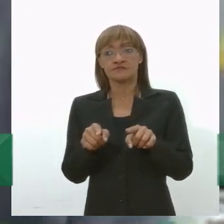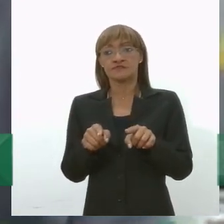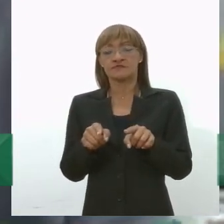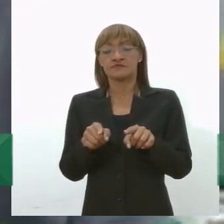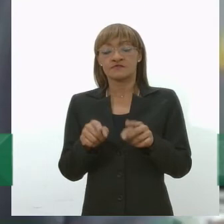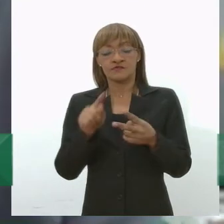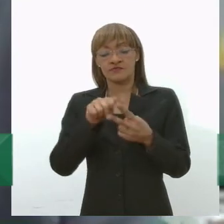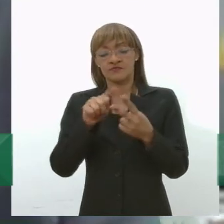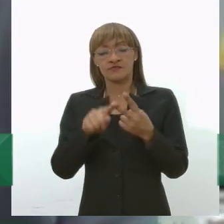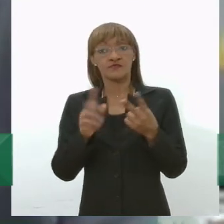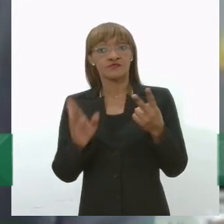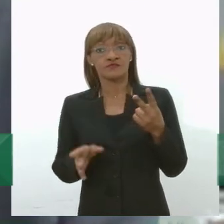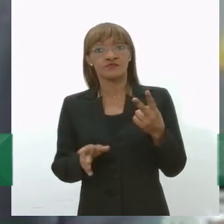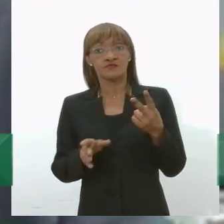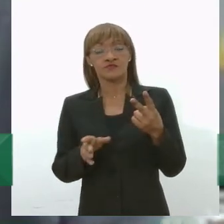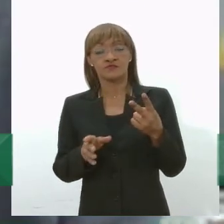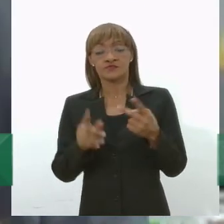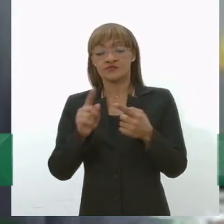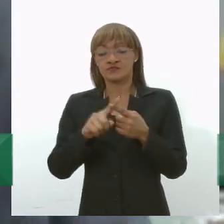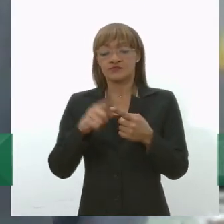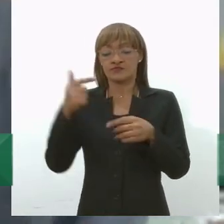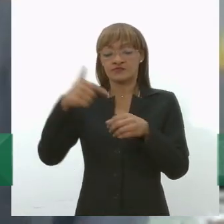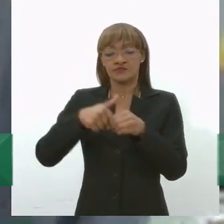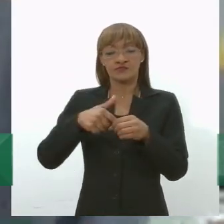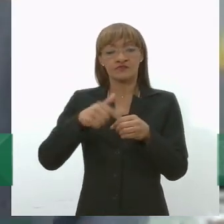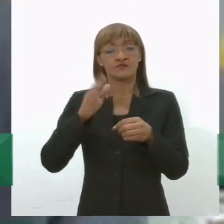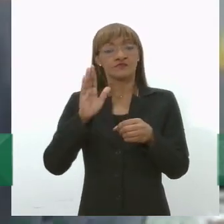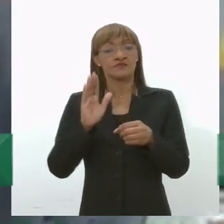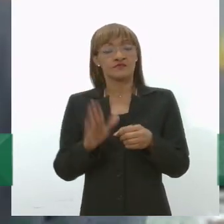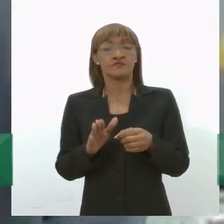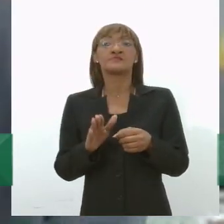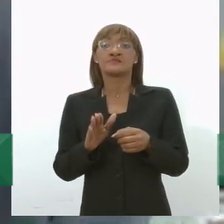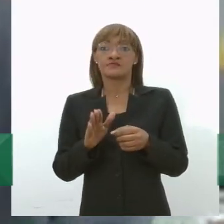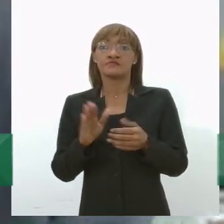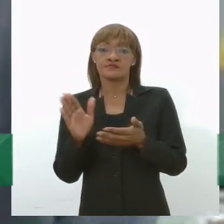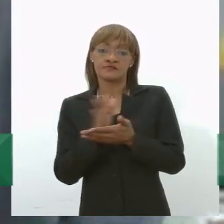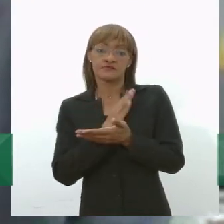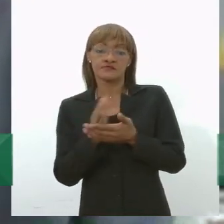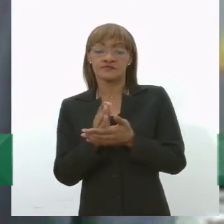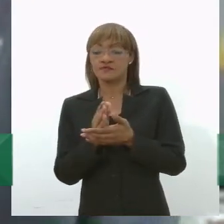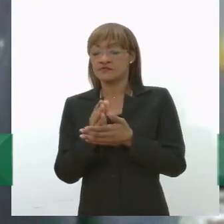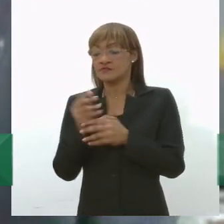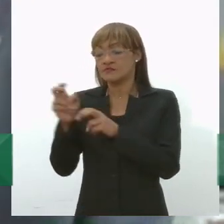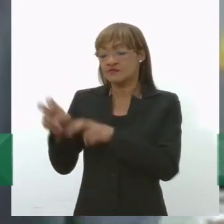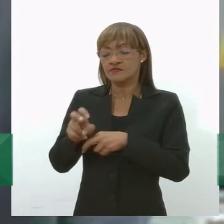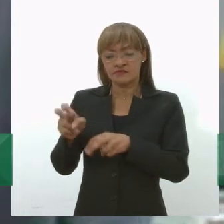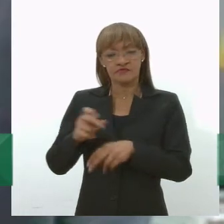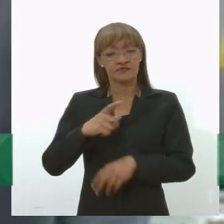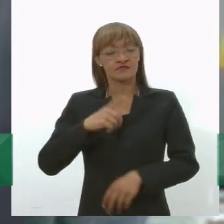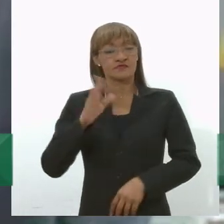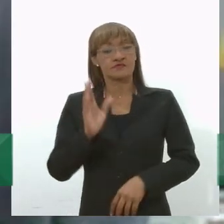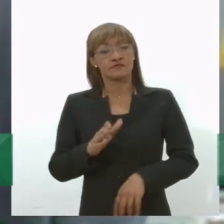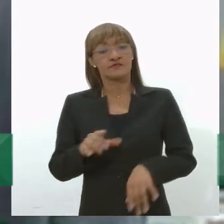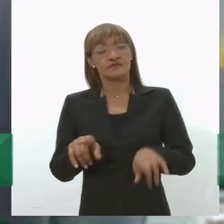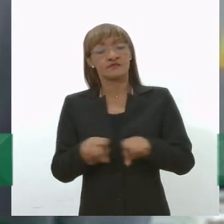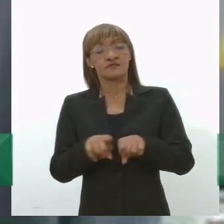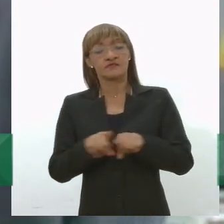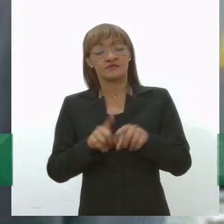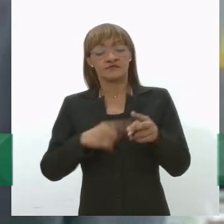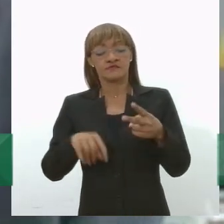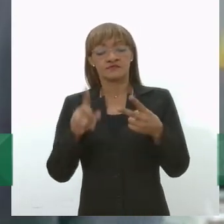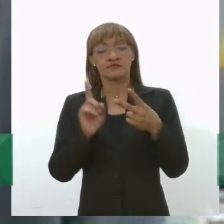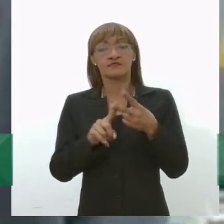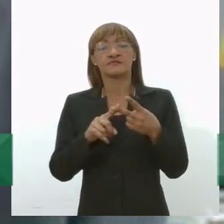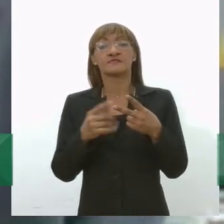substituindo o diesel que é numa zona urbana que gera muita poluição inclusive e gerando um combustível